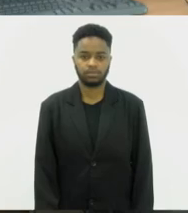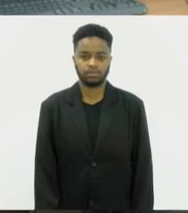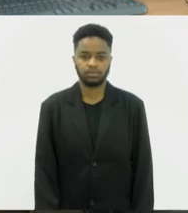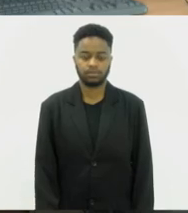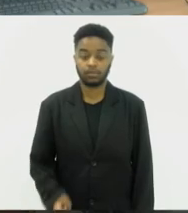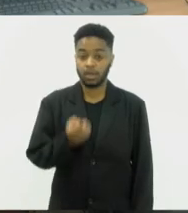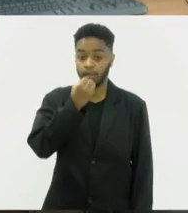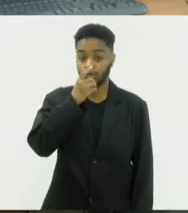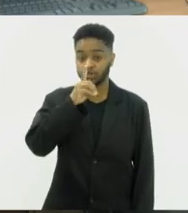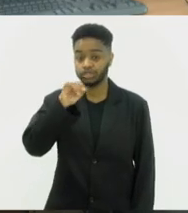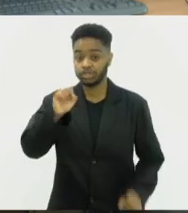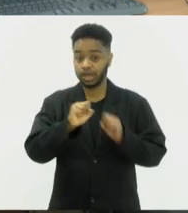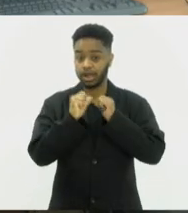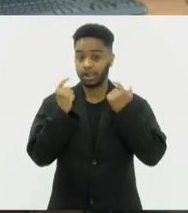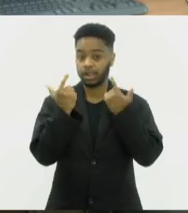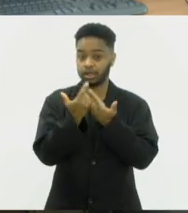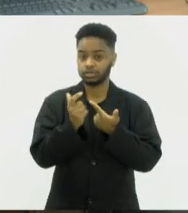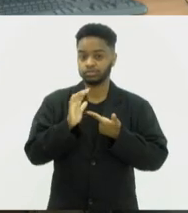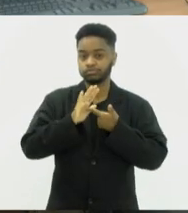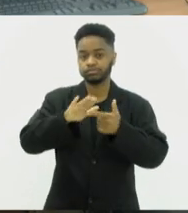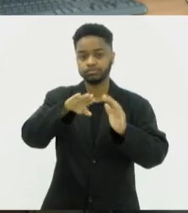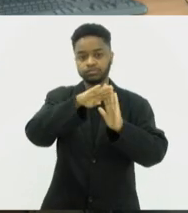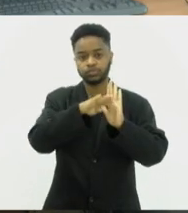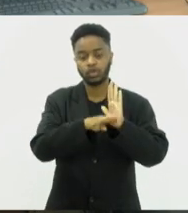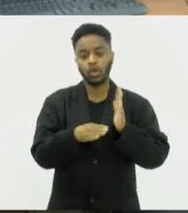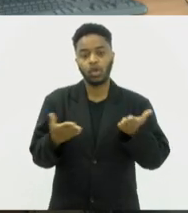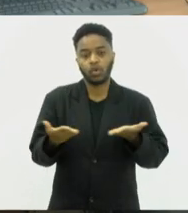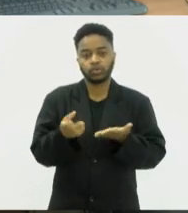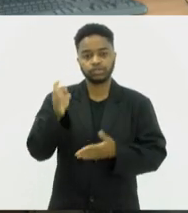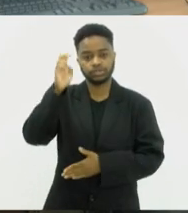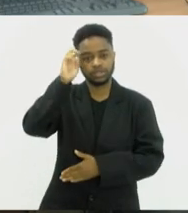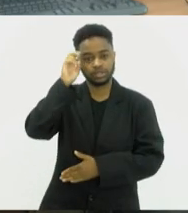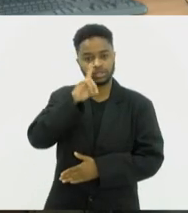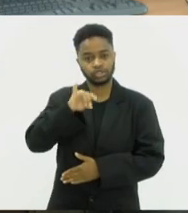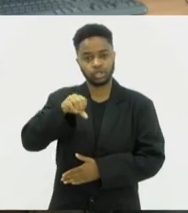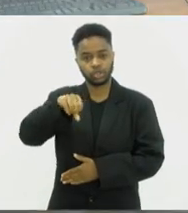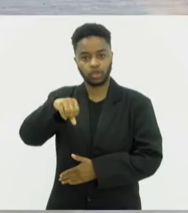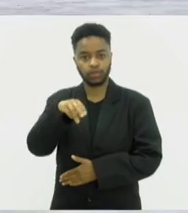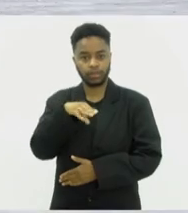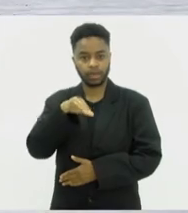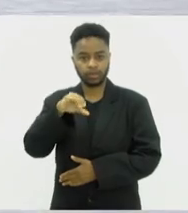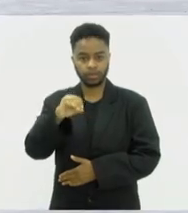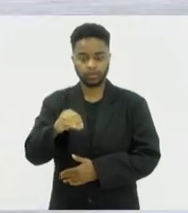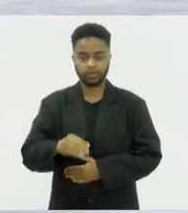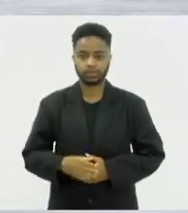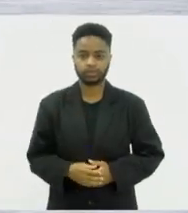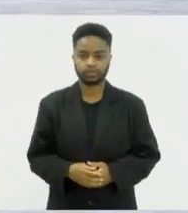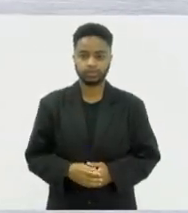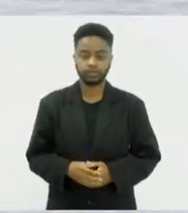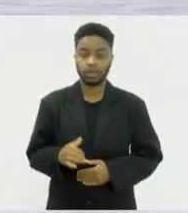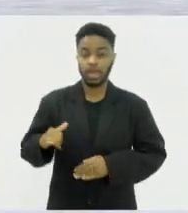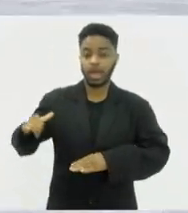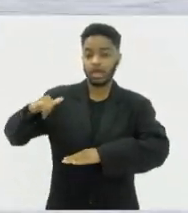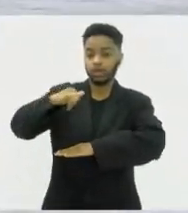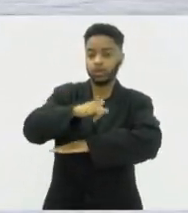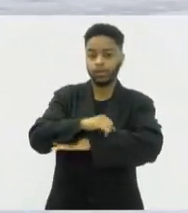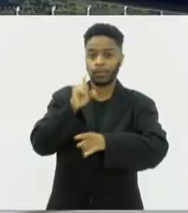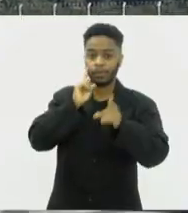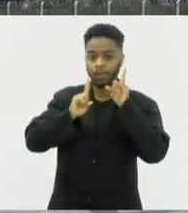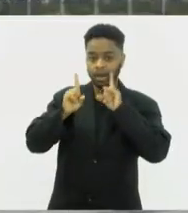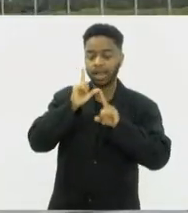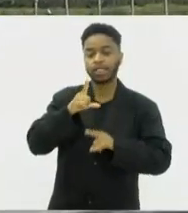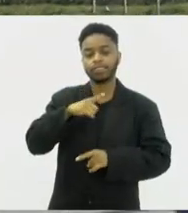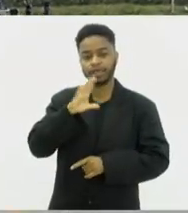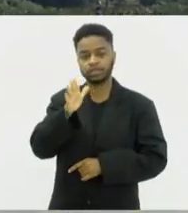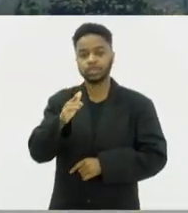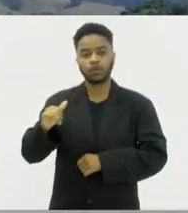O Bom Dia Alerj traz os seguintes destaques nesta quinta-feira, 9 de maio. A aeroporto de Maricá já conta com